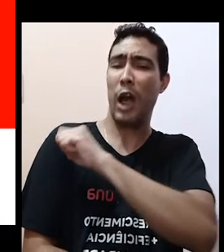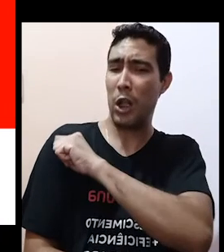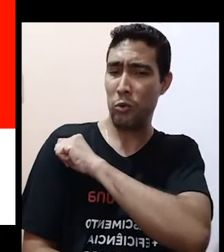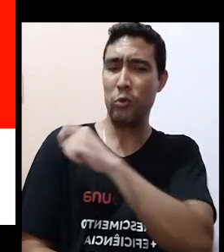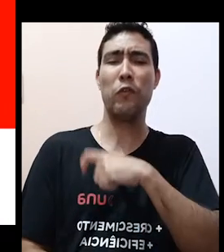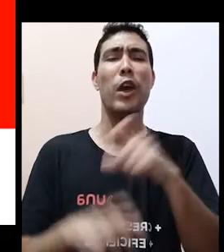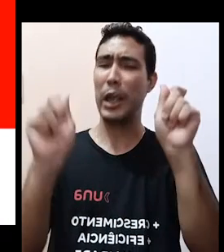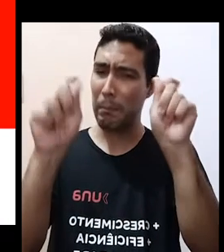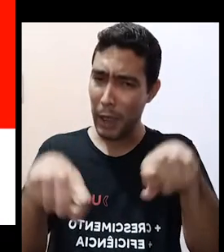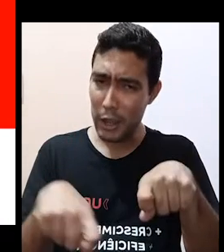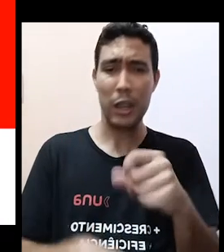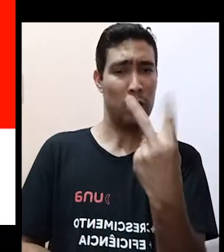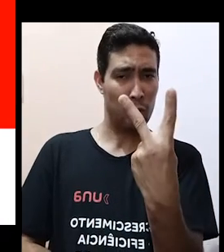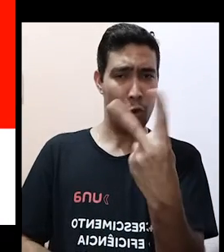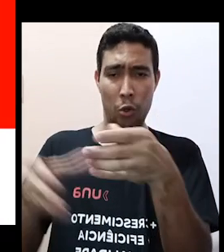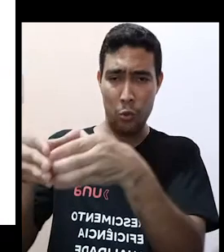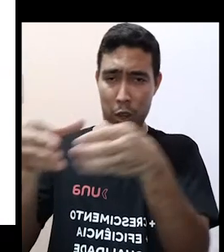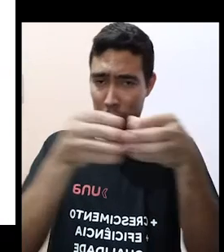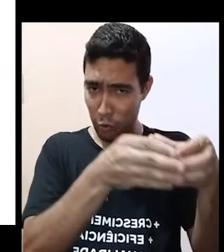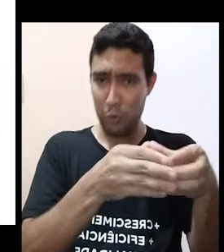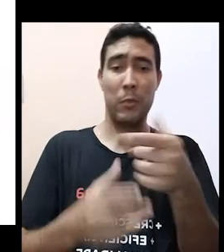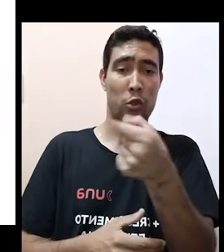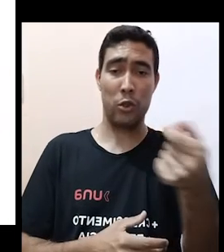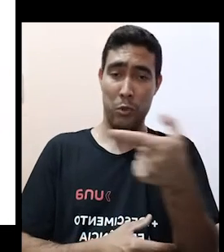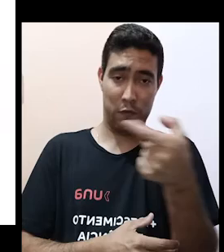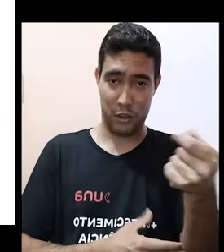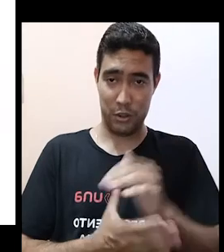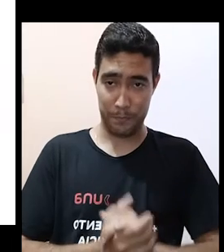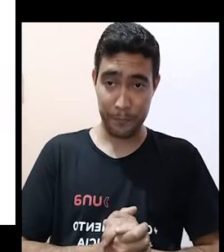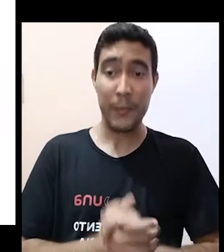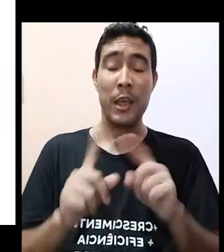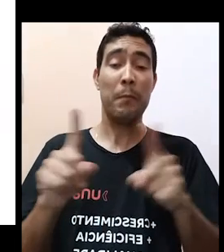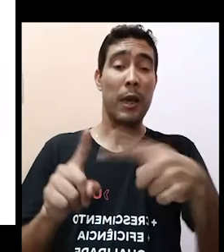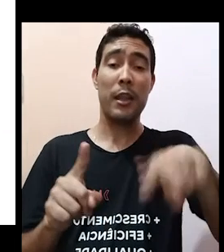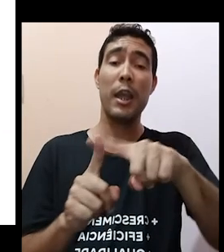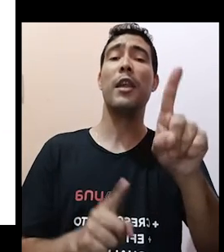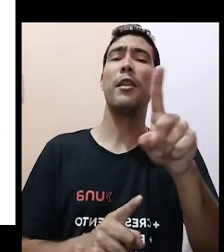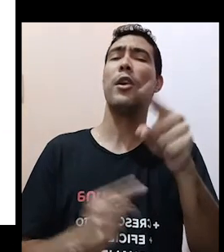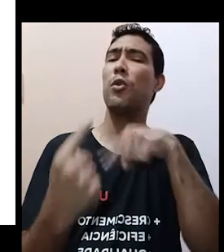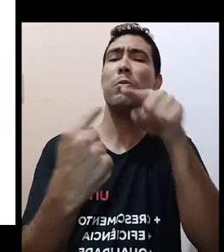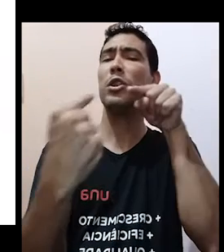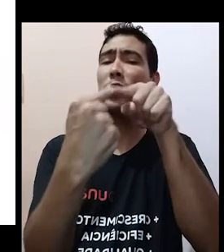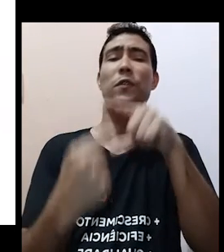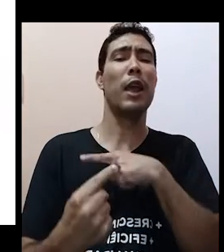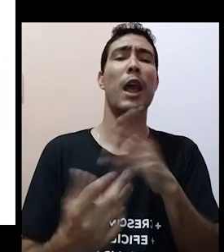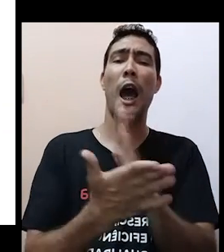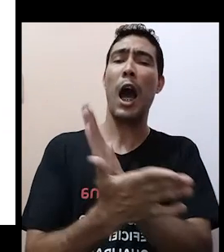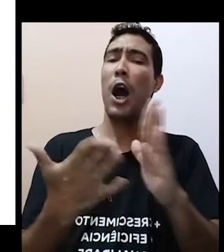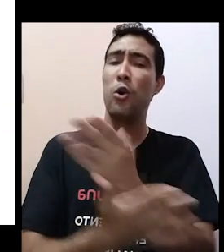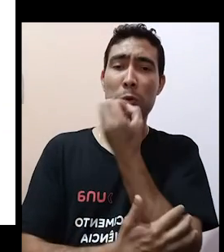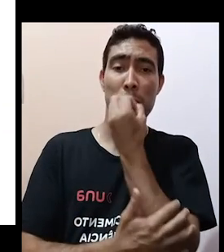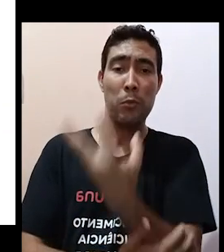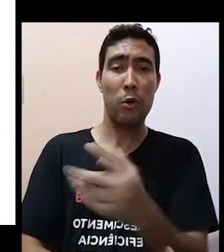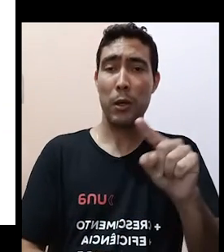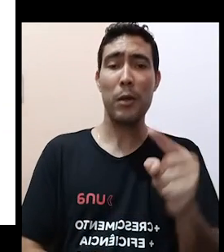duas turmas ao longo de 2020 para esse fim. Esse objetivo, ele tem algumas vantagens, entre elas